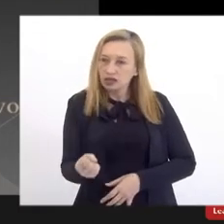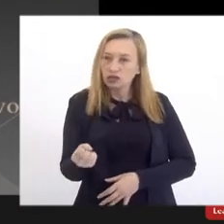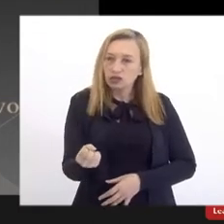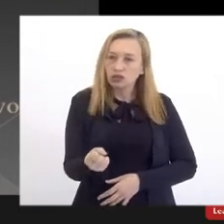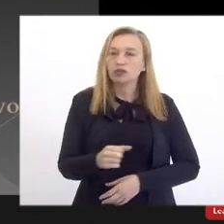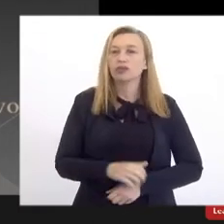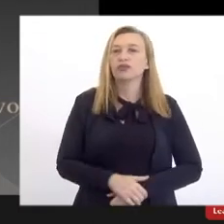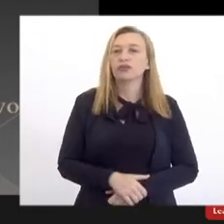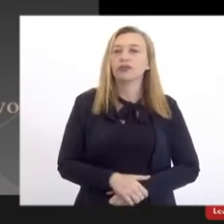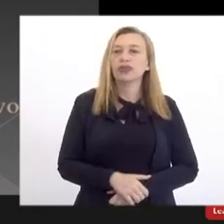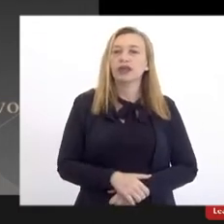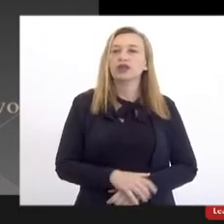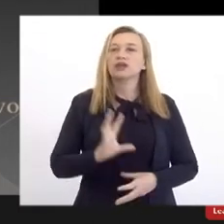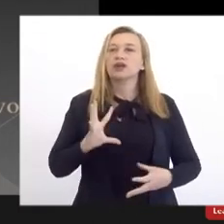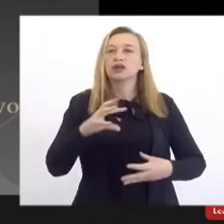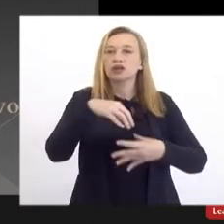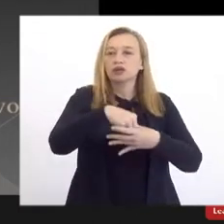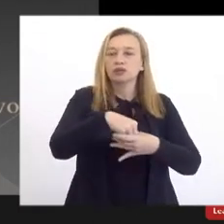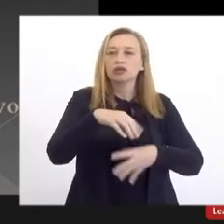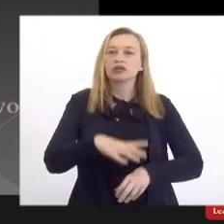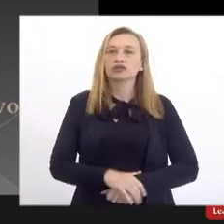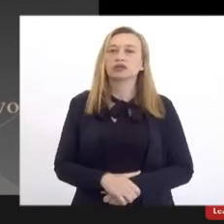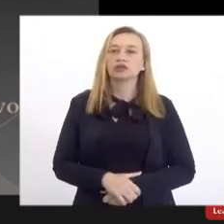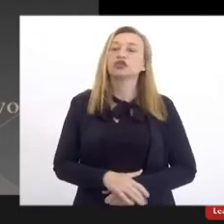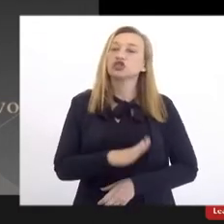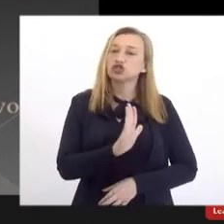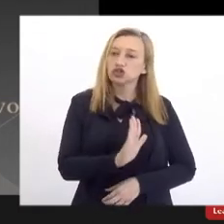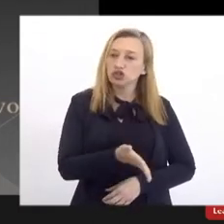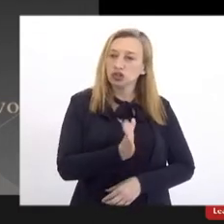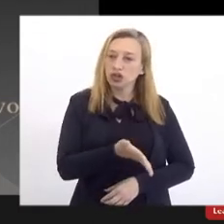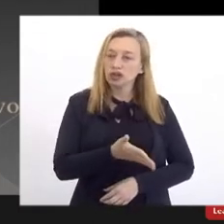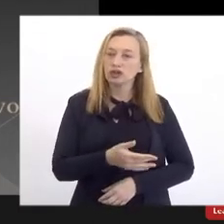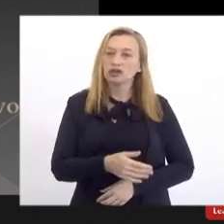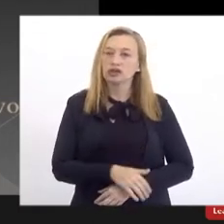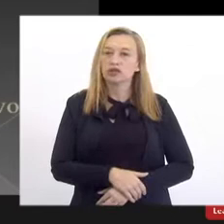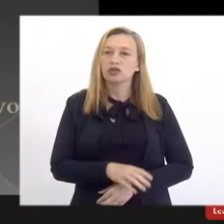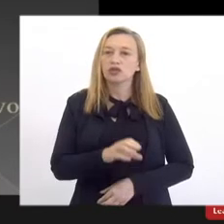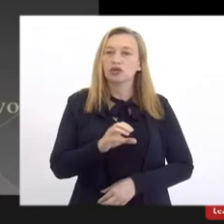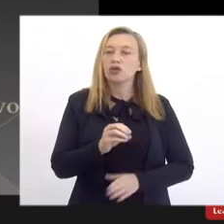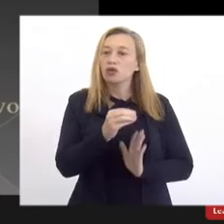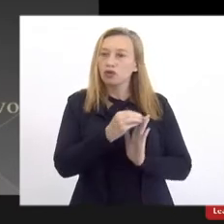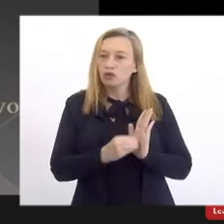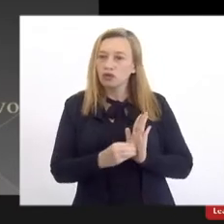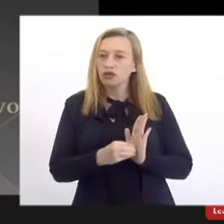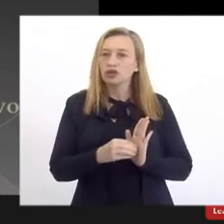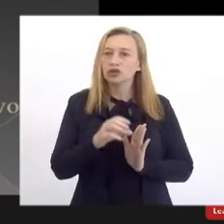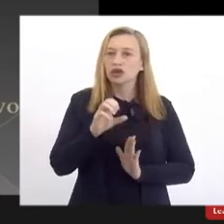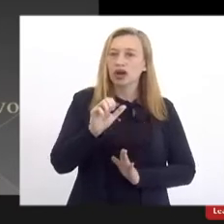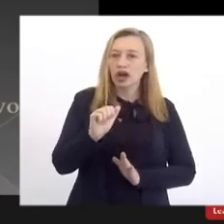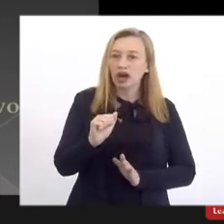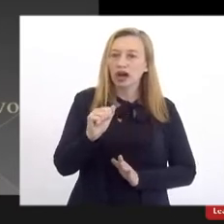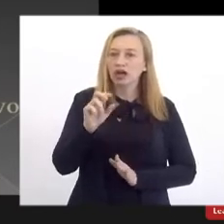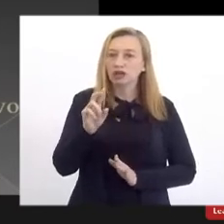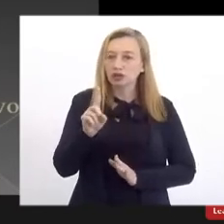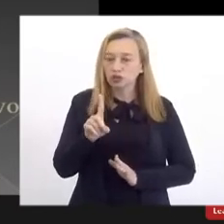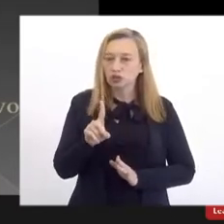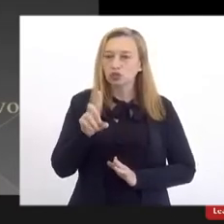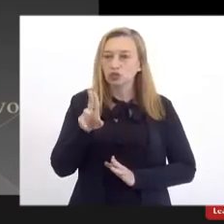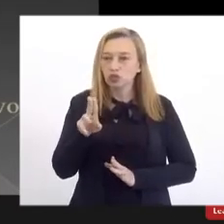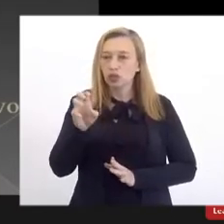incorporação. Já o ofício a do ESO de 2021,